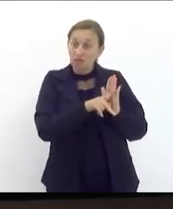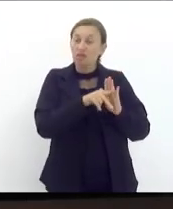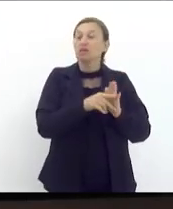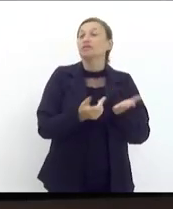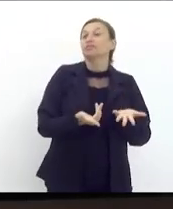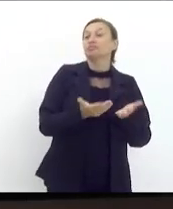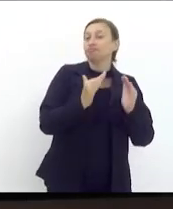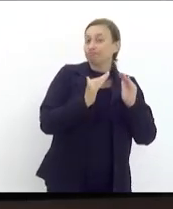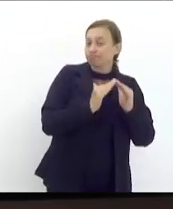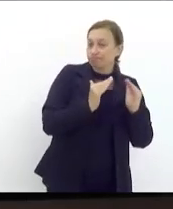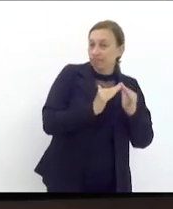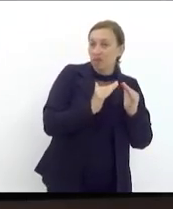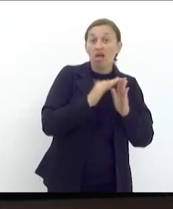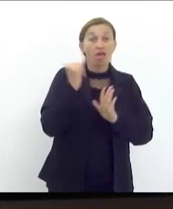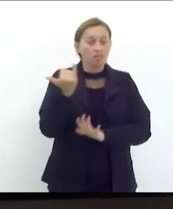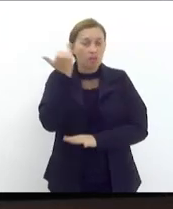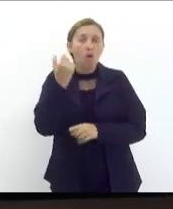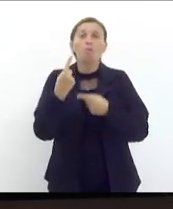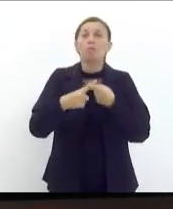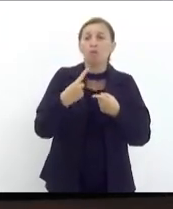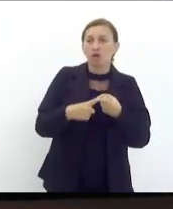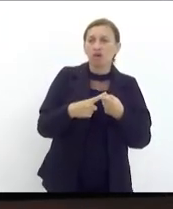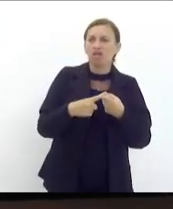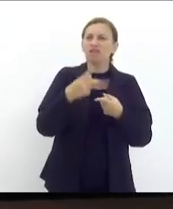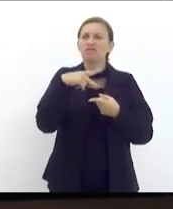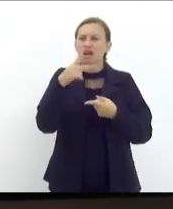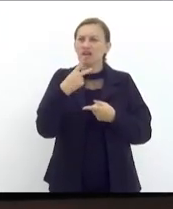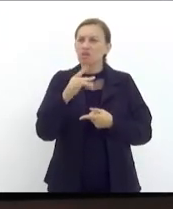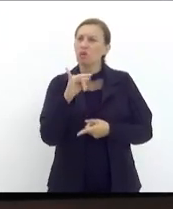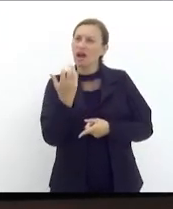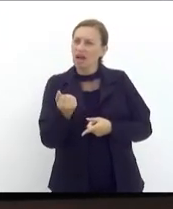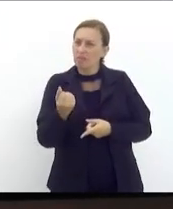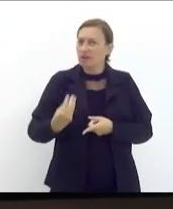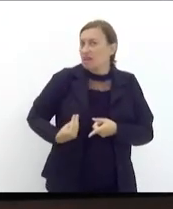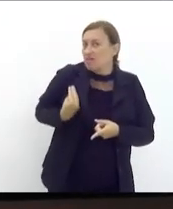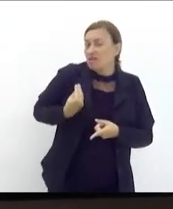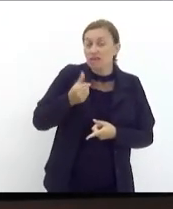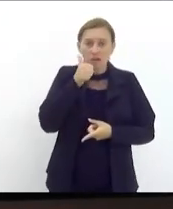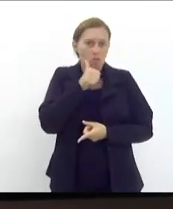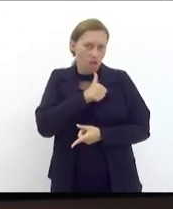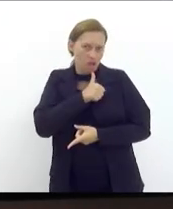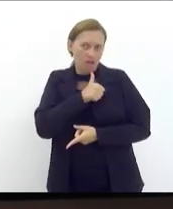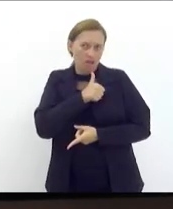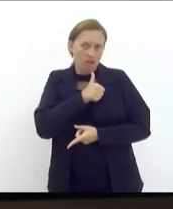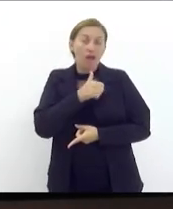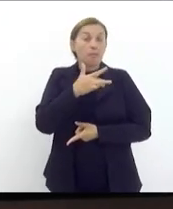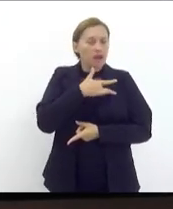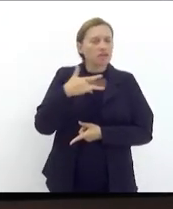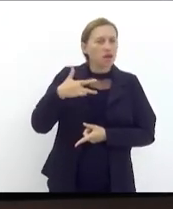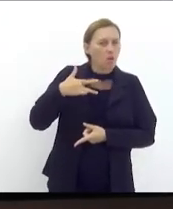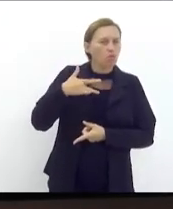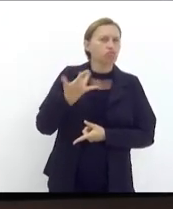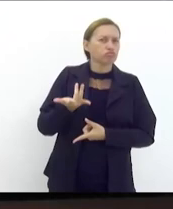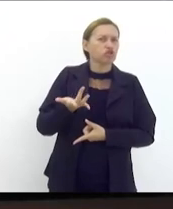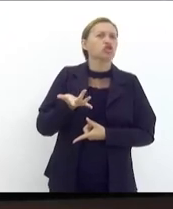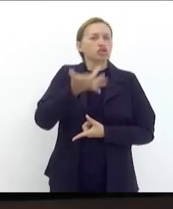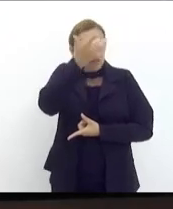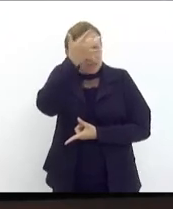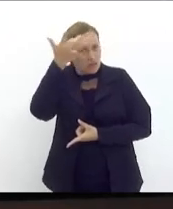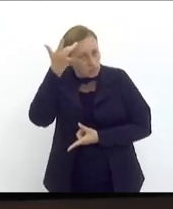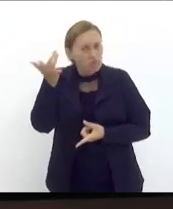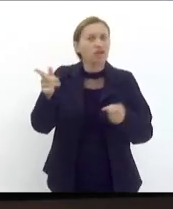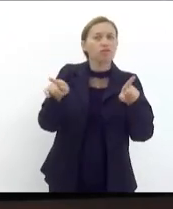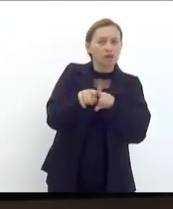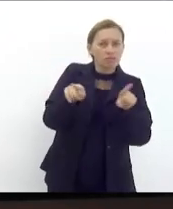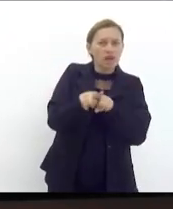é de muita importância, pois a gente está tratando de uma campanha pela vida das mulheres, pela saúde mental dessas mulheres, pelo